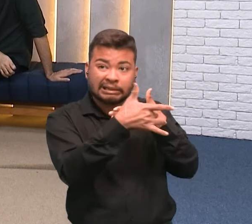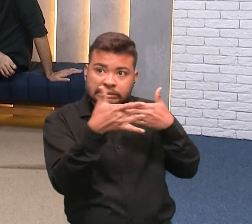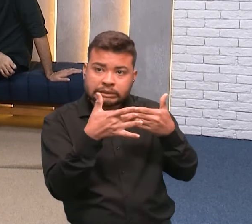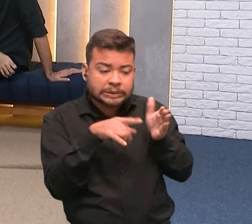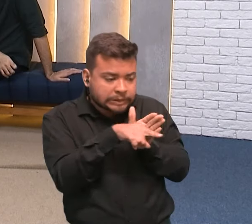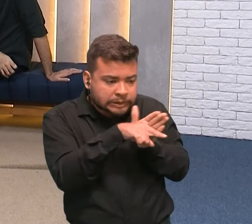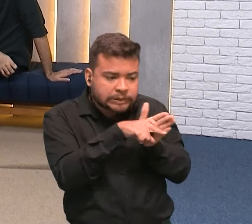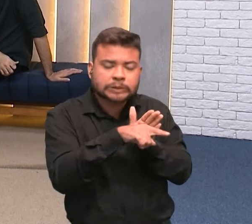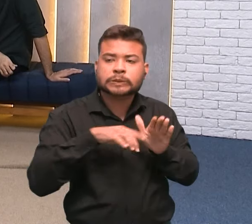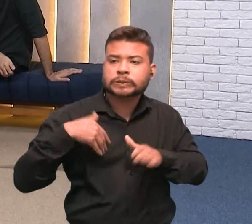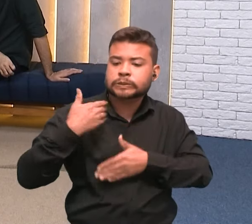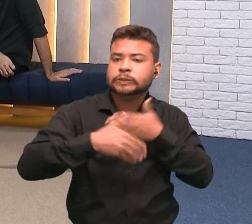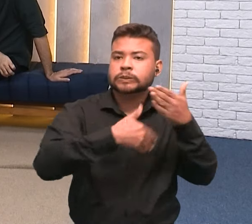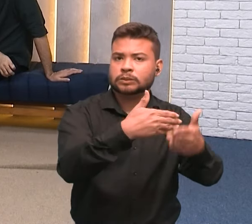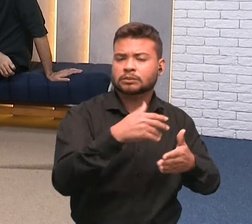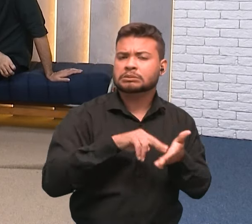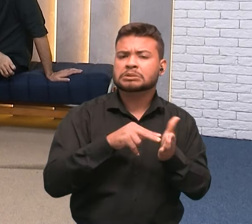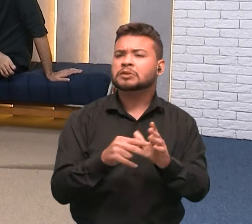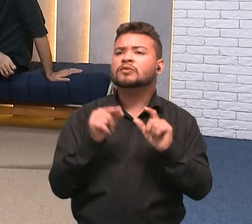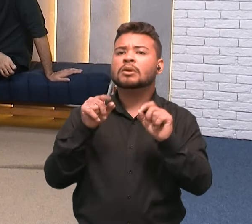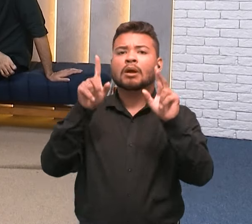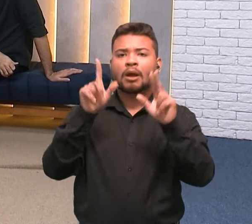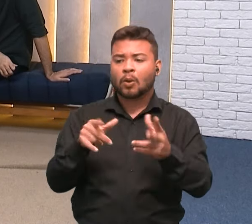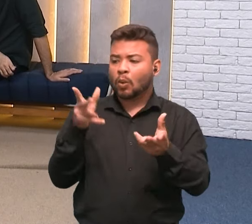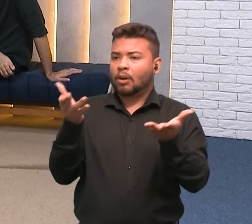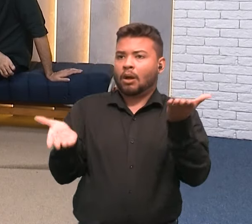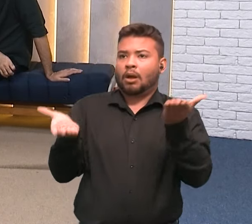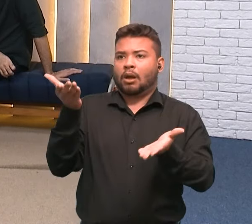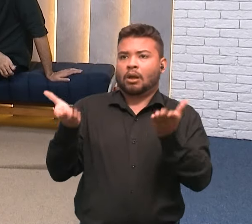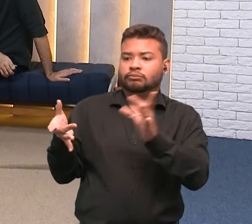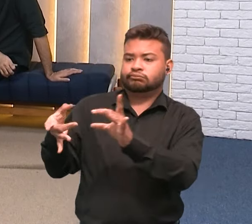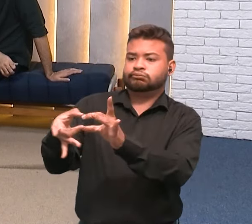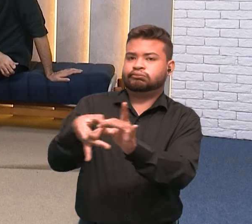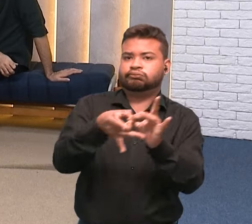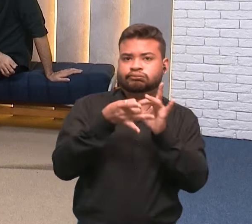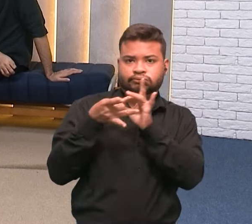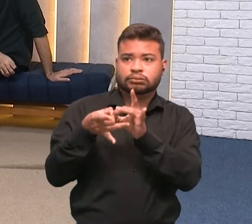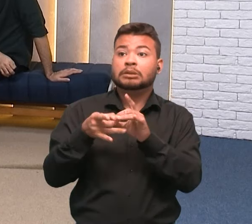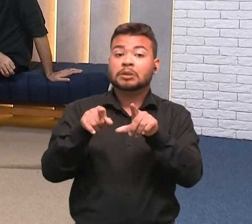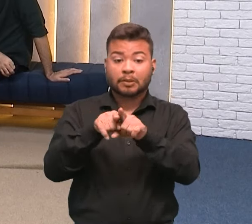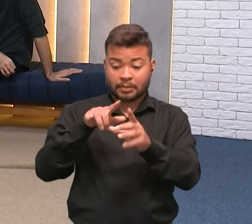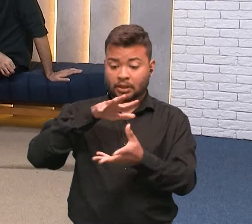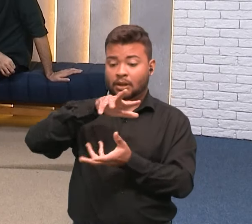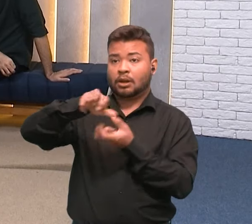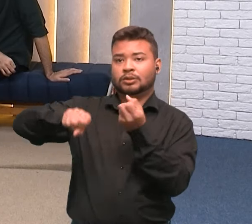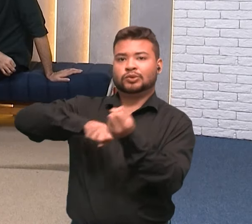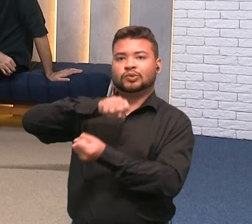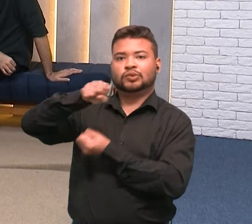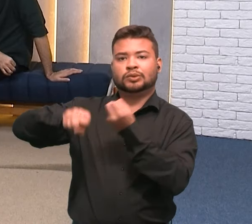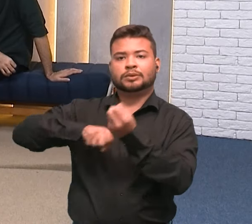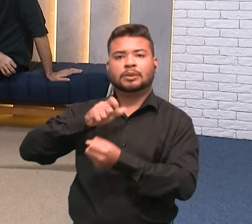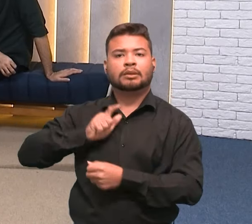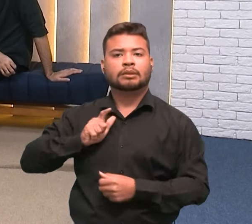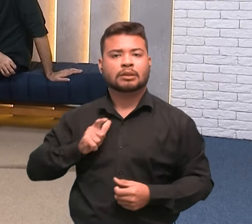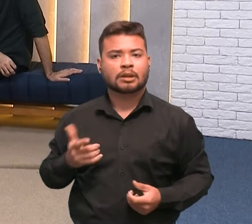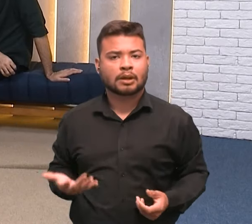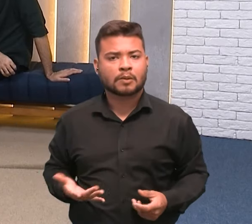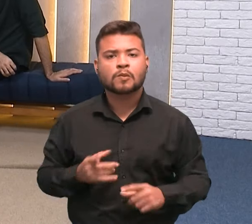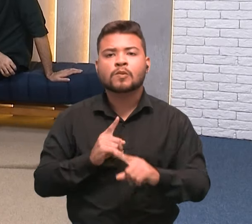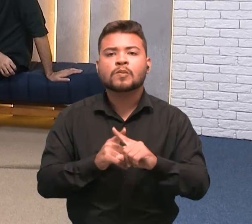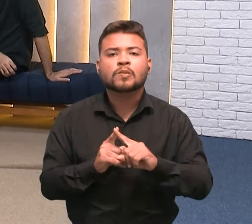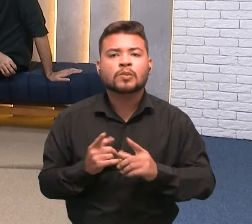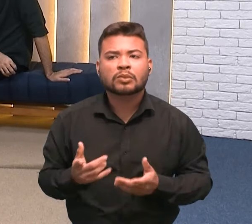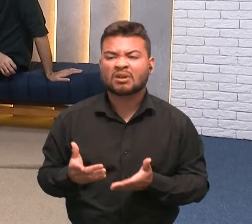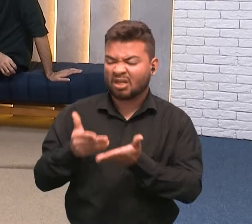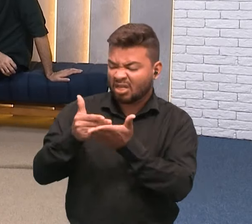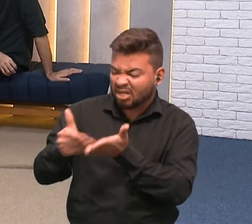Então, isso aí é sustentabilidade envolvida, é sustentabilidade ambiental. Você está deixando de levar